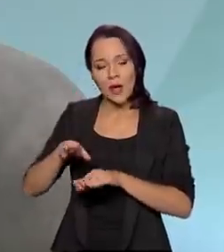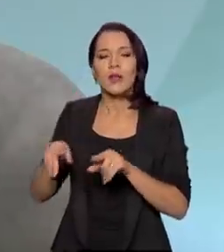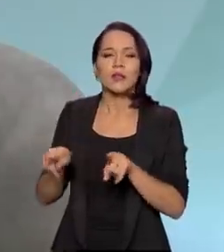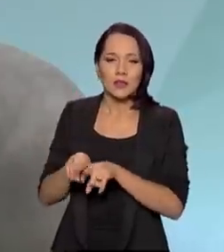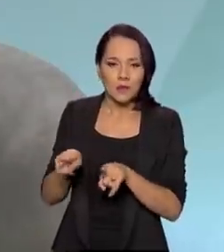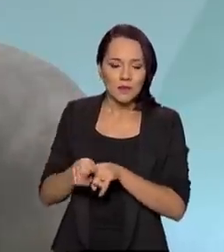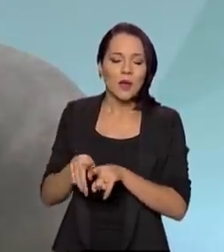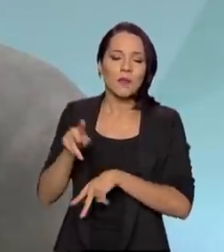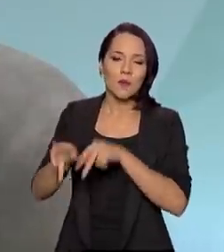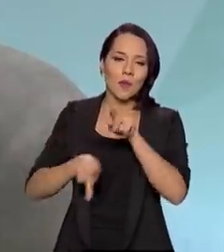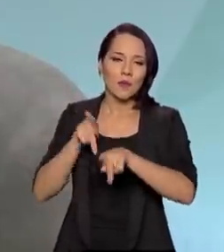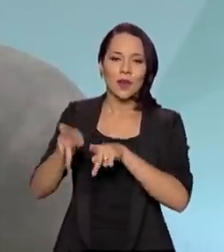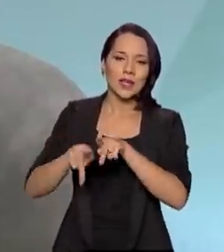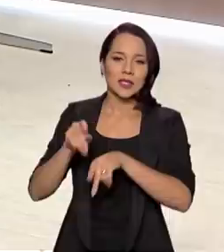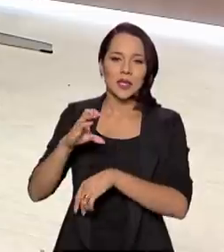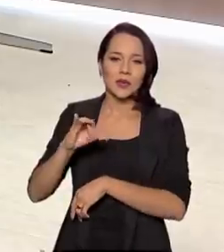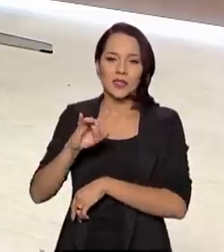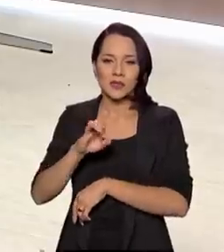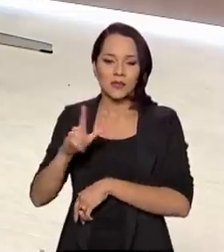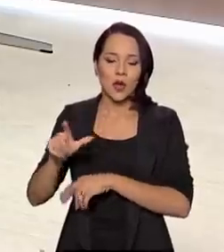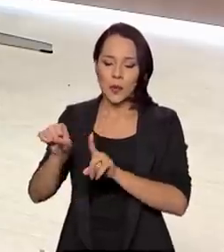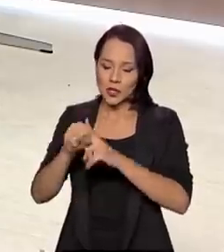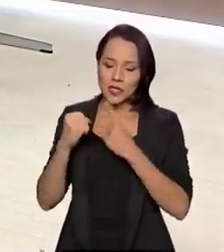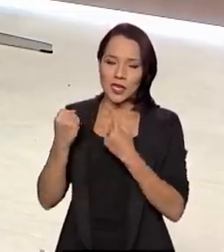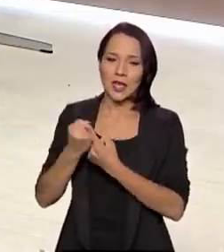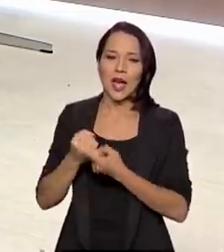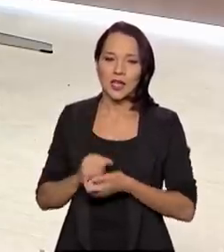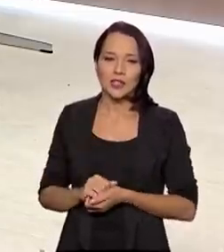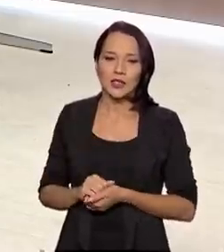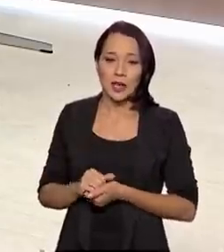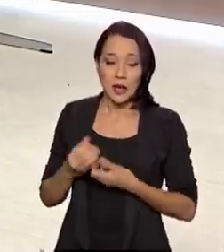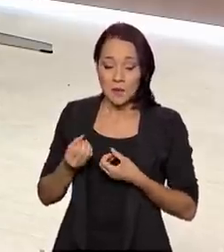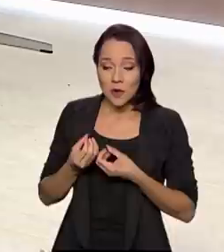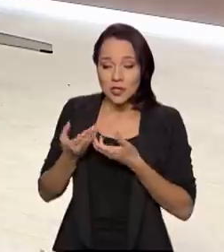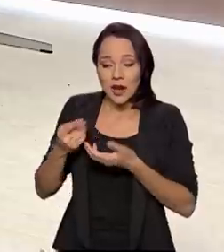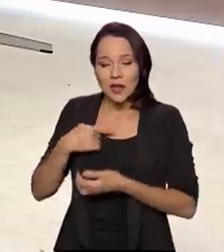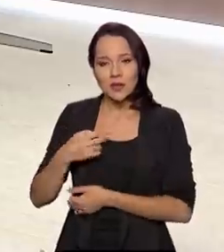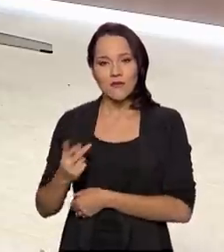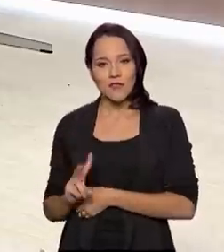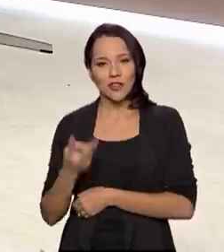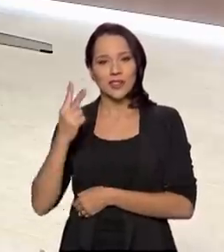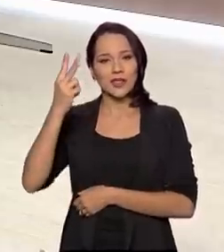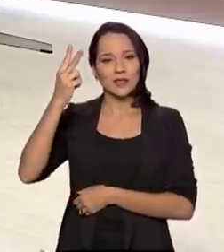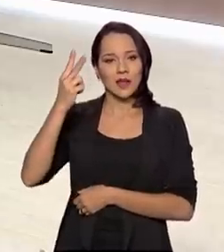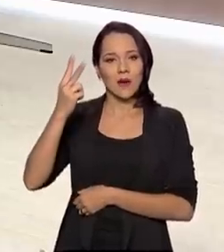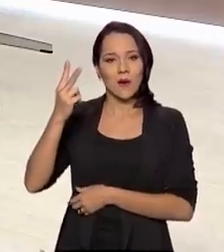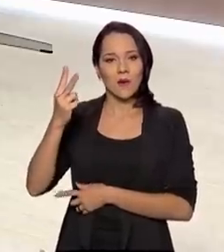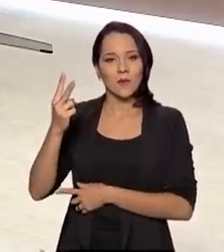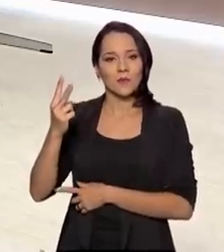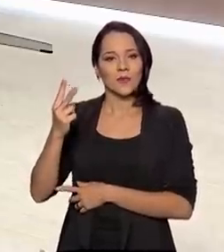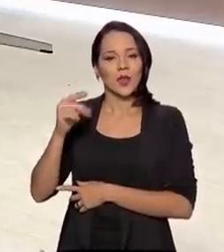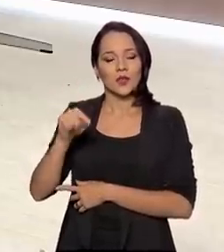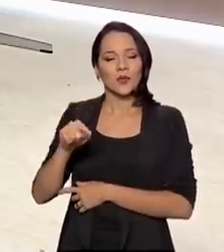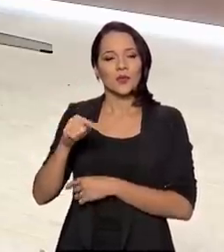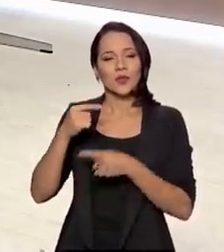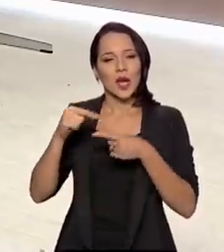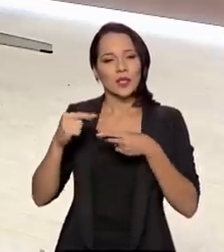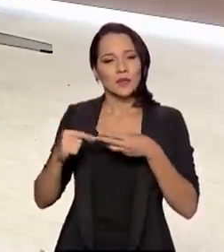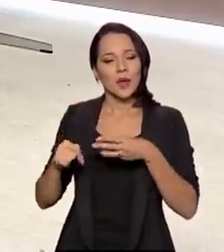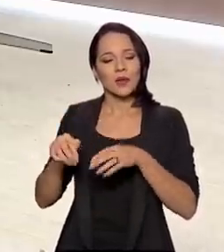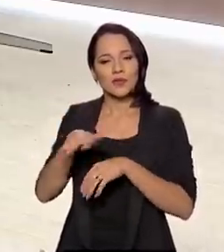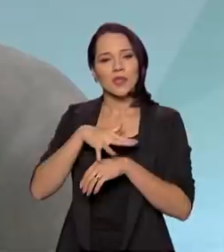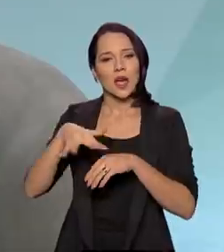como também para a população civil, para a sociedade, essa valorização dos aspectos